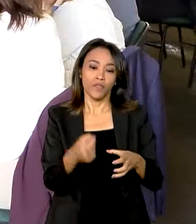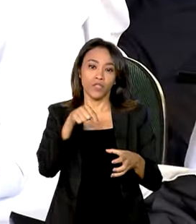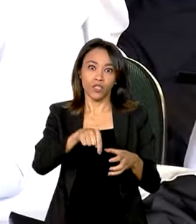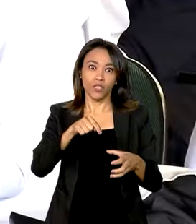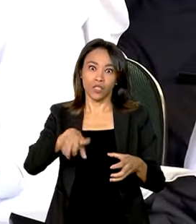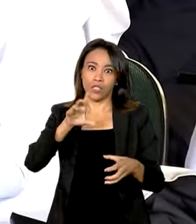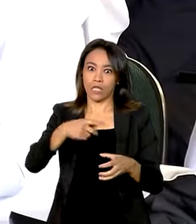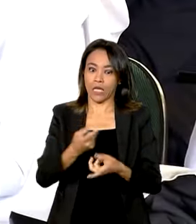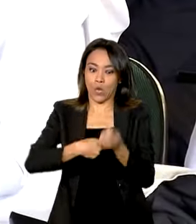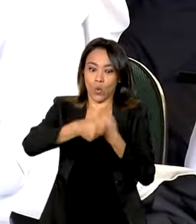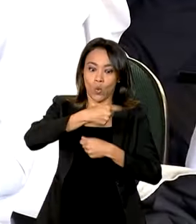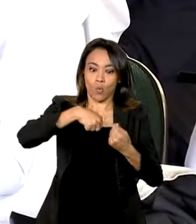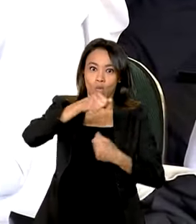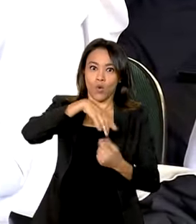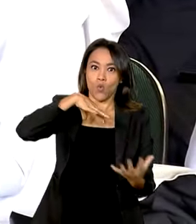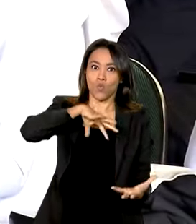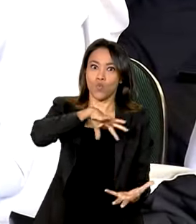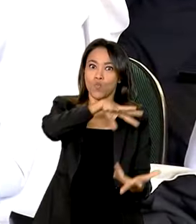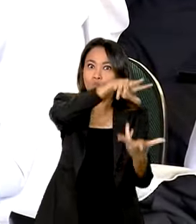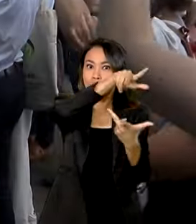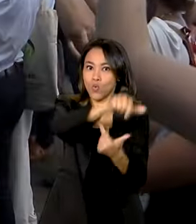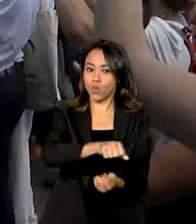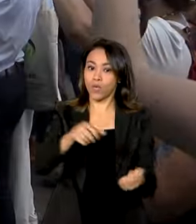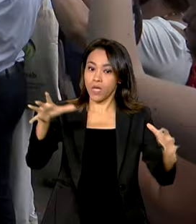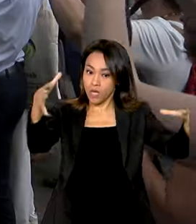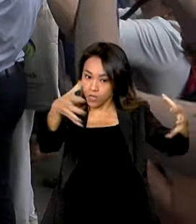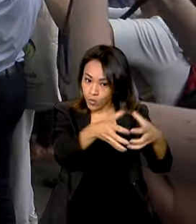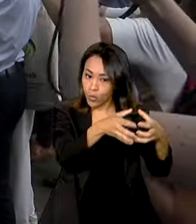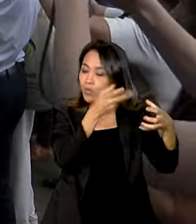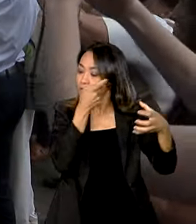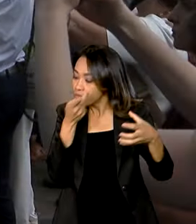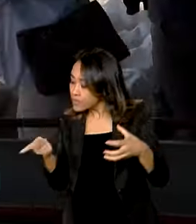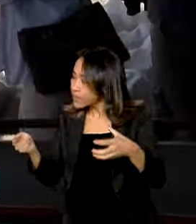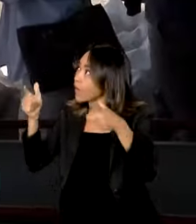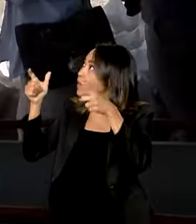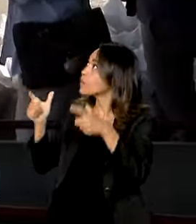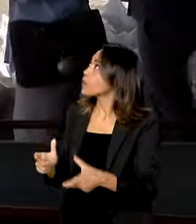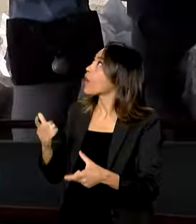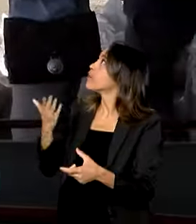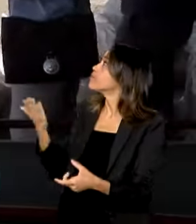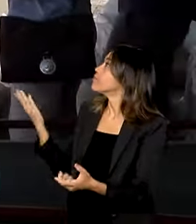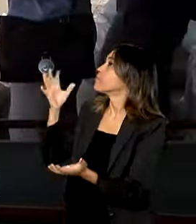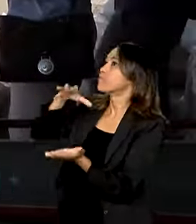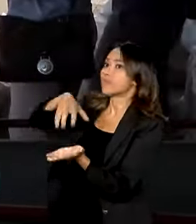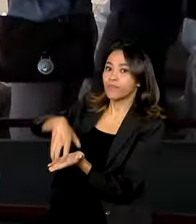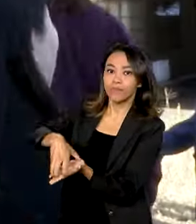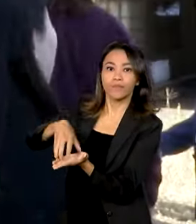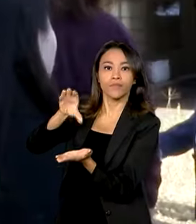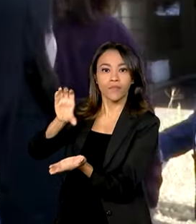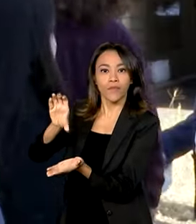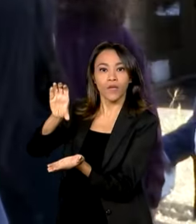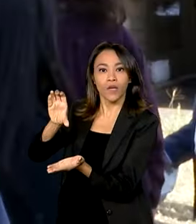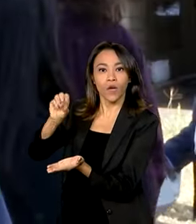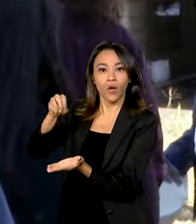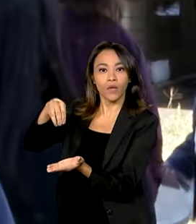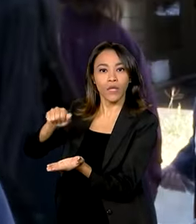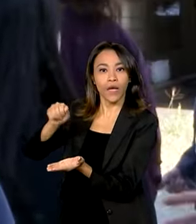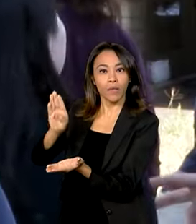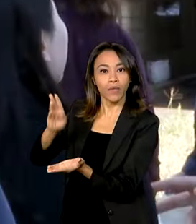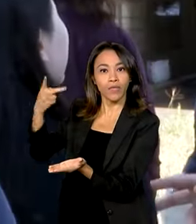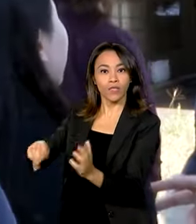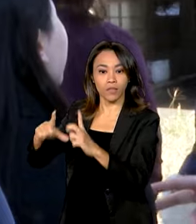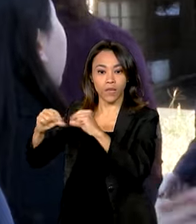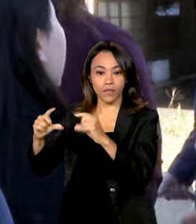maiores economias do mundo, fizeram uma visita técnica à unidade armazenadora de Brasília. Segundo o IBGE,